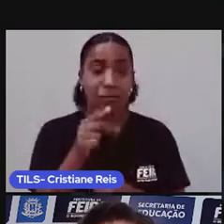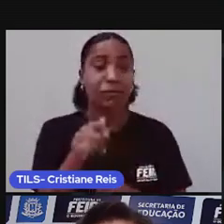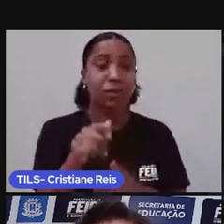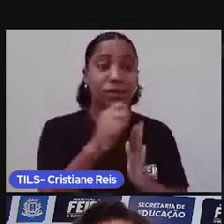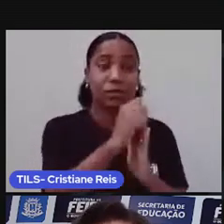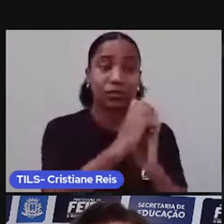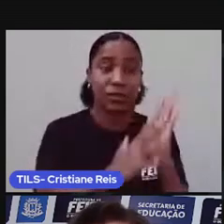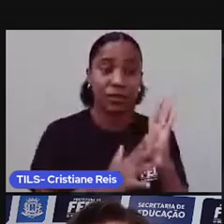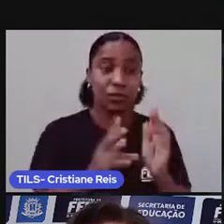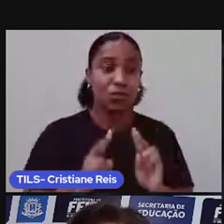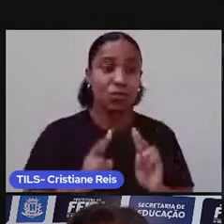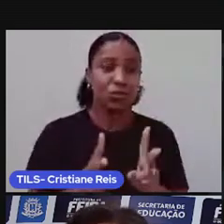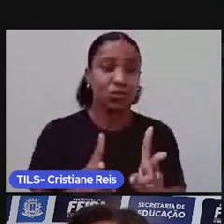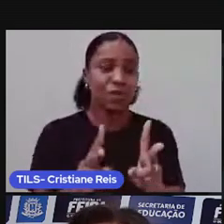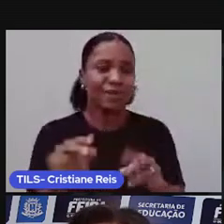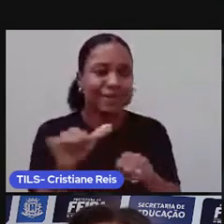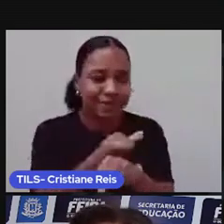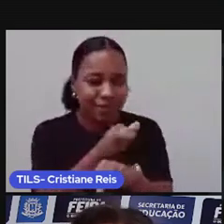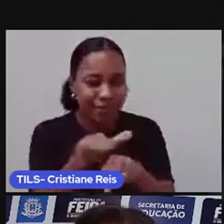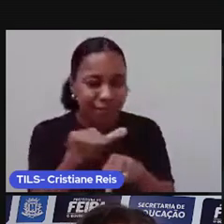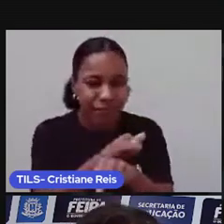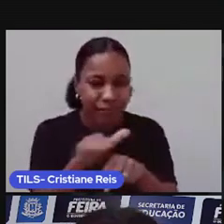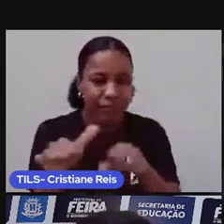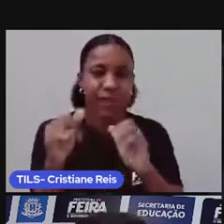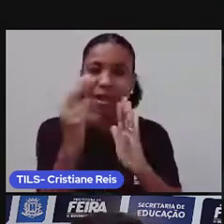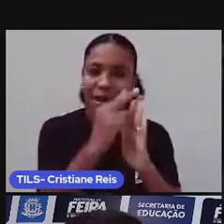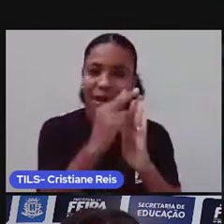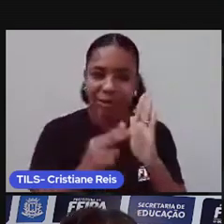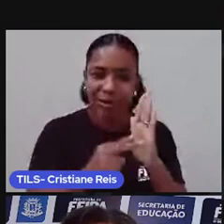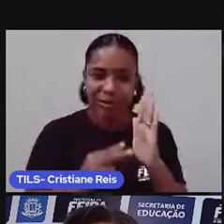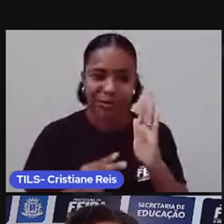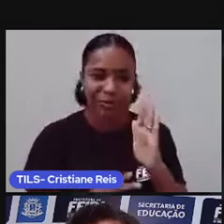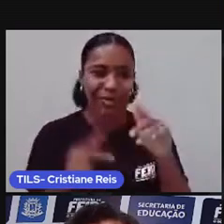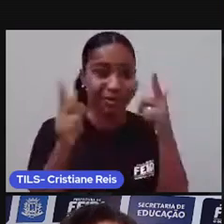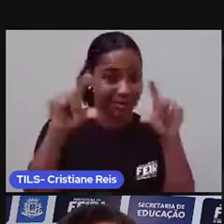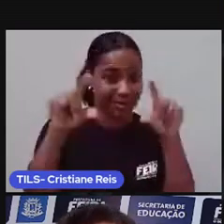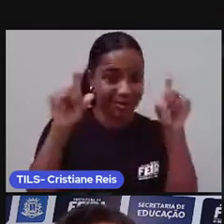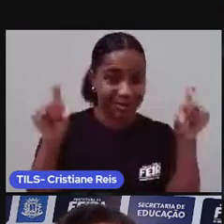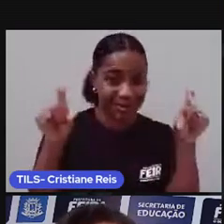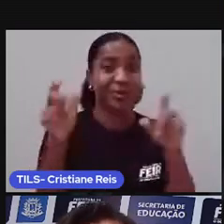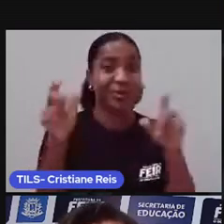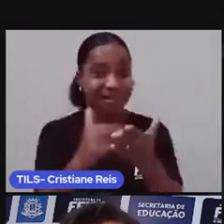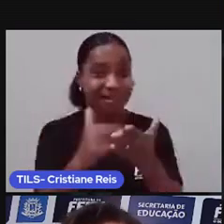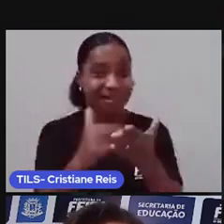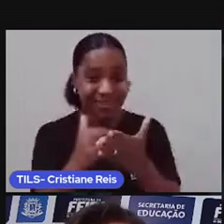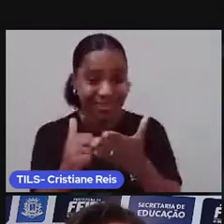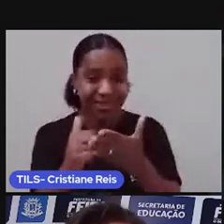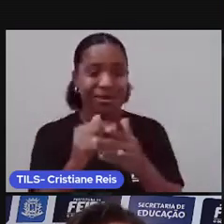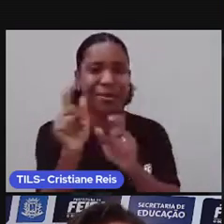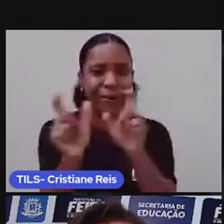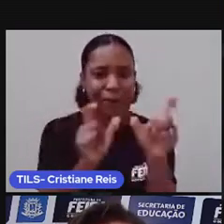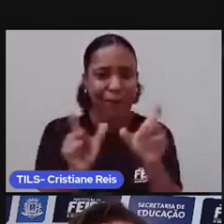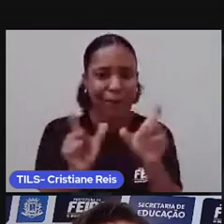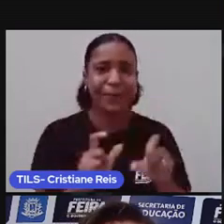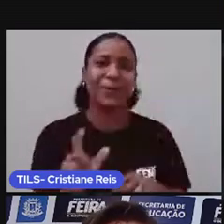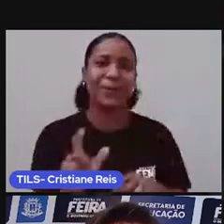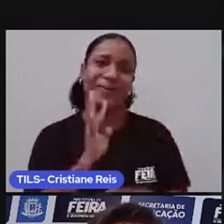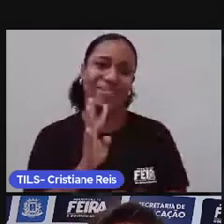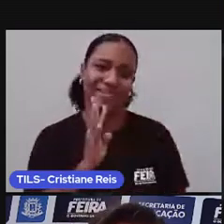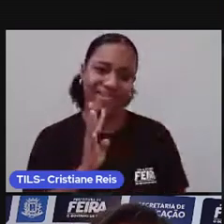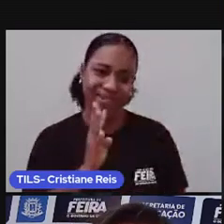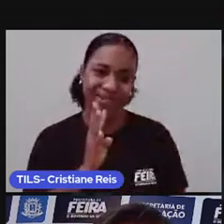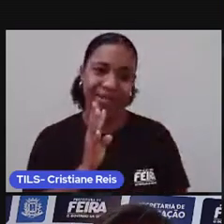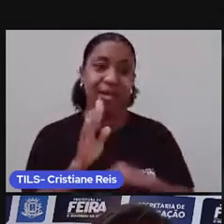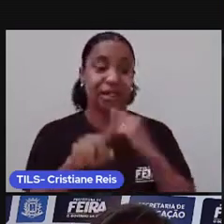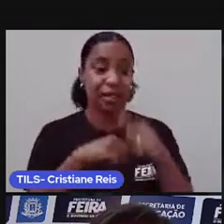aplicando as estratégias de leitura que nós aprendemos hoje e logo depois, no seu caderno, responda